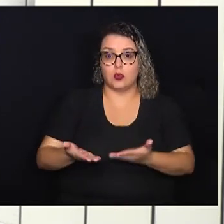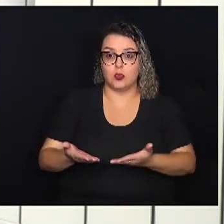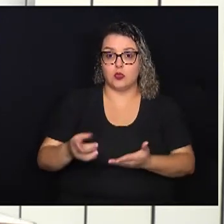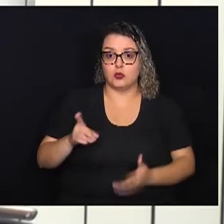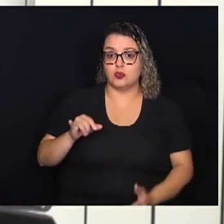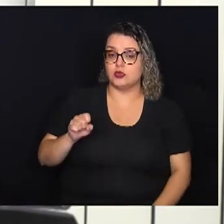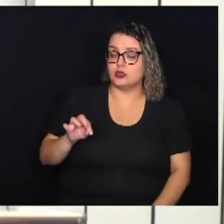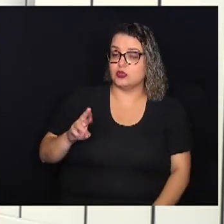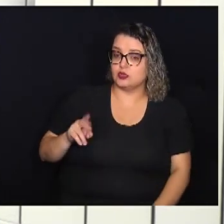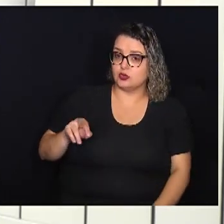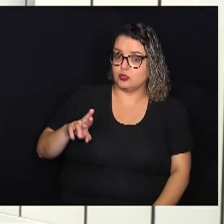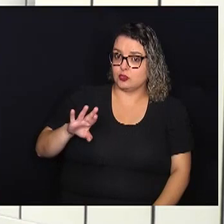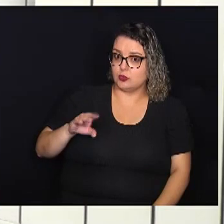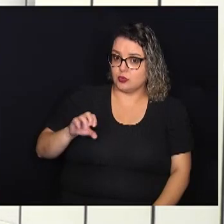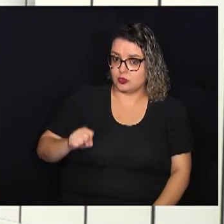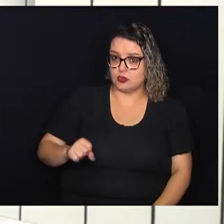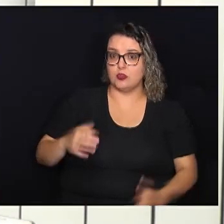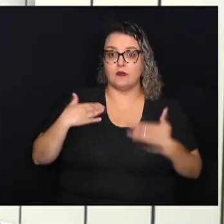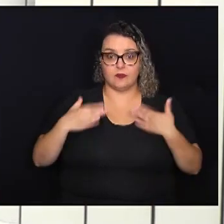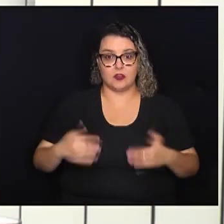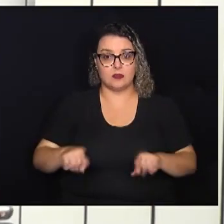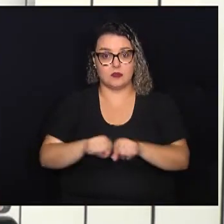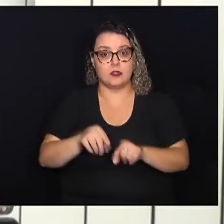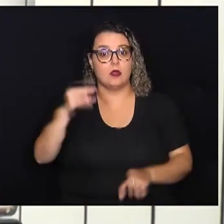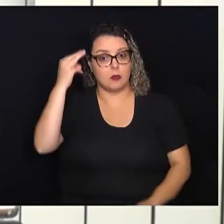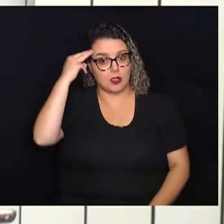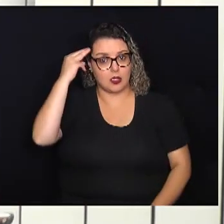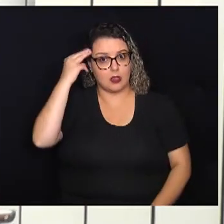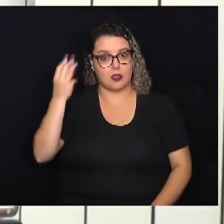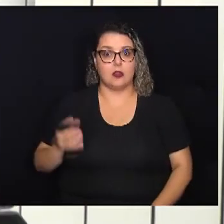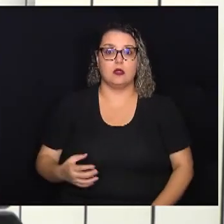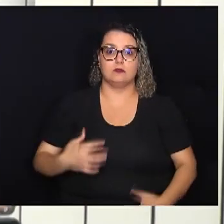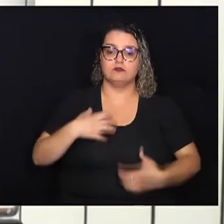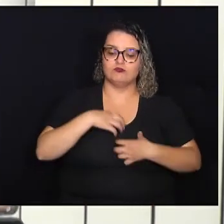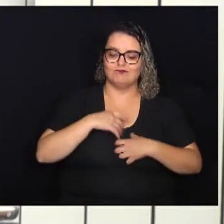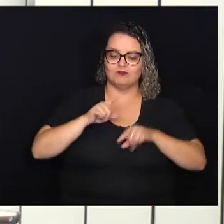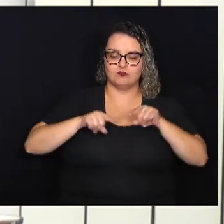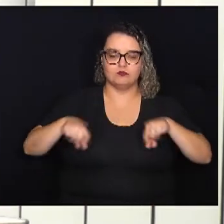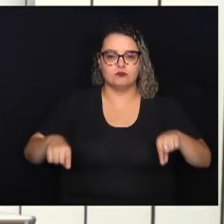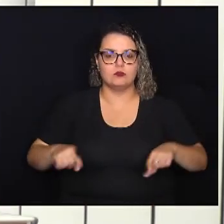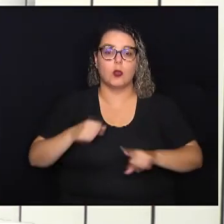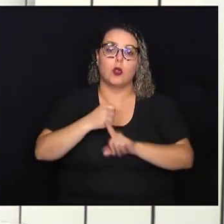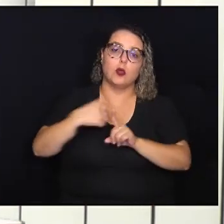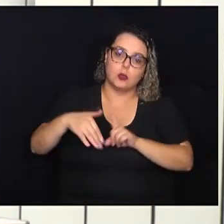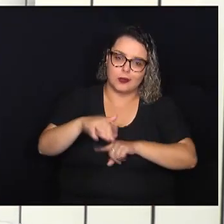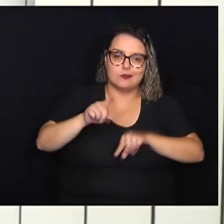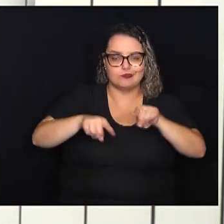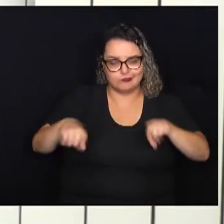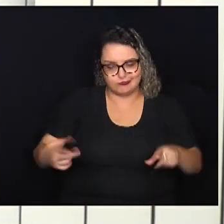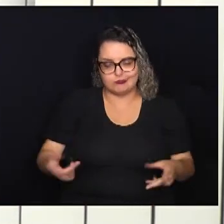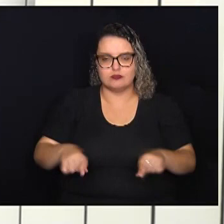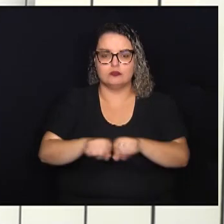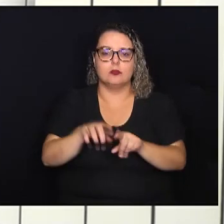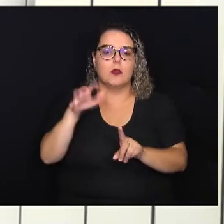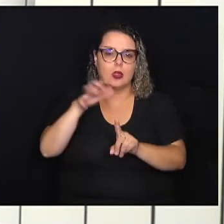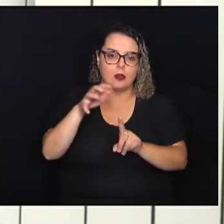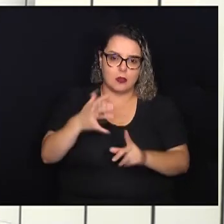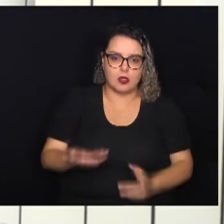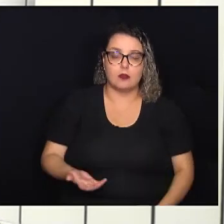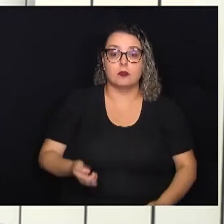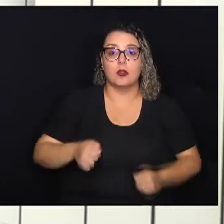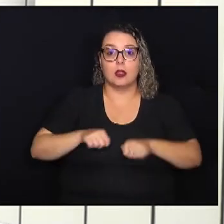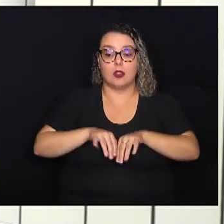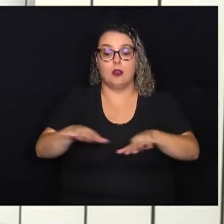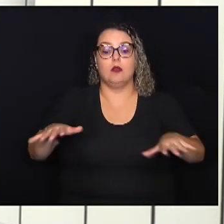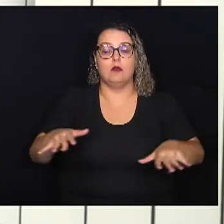físicos ou mentais, e também de desajustes emocionais ou sociais. Também a qualificação da ampliação